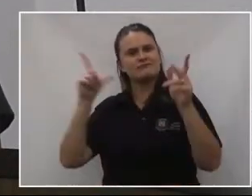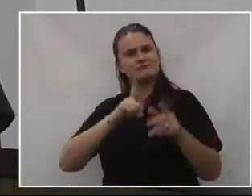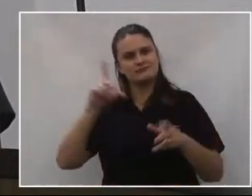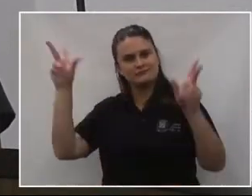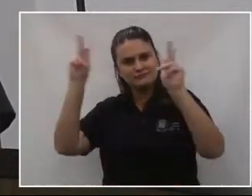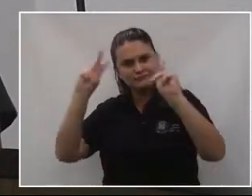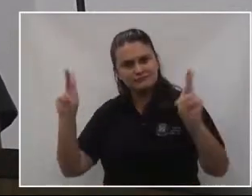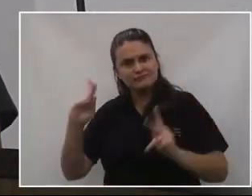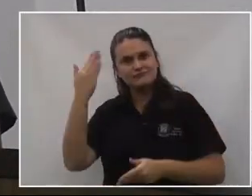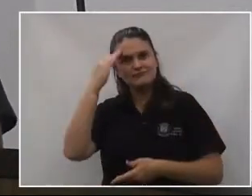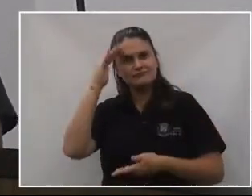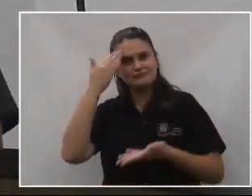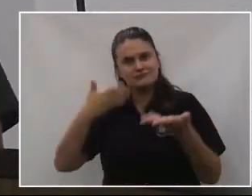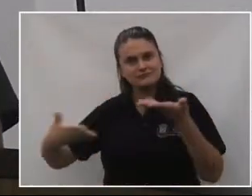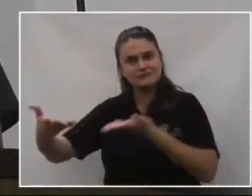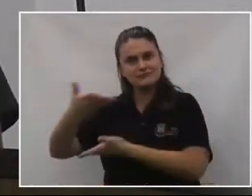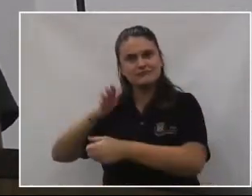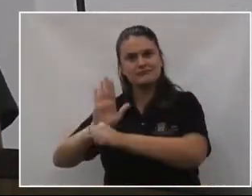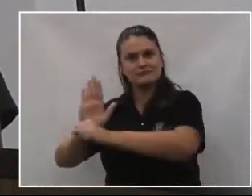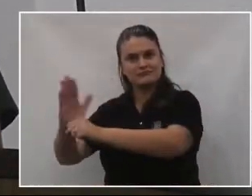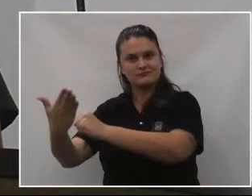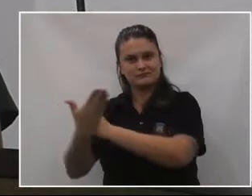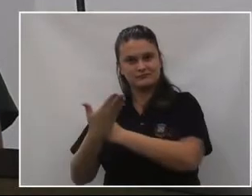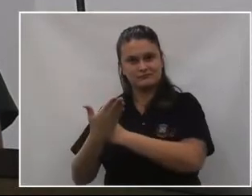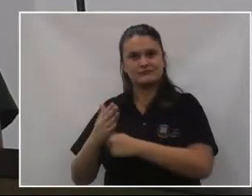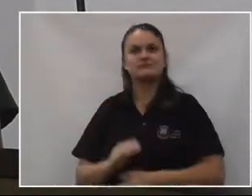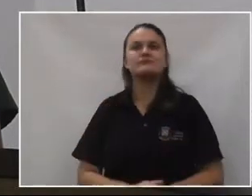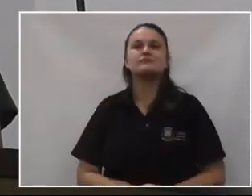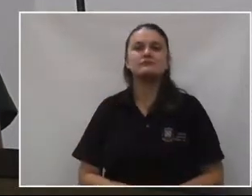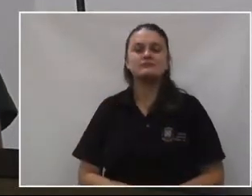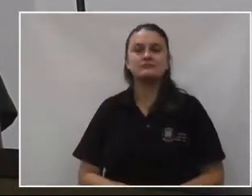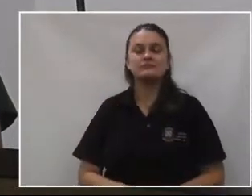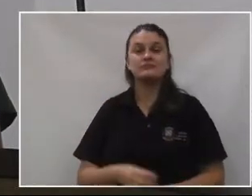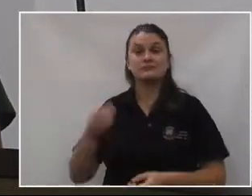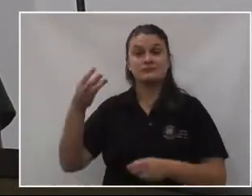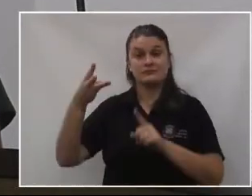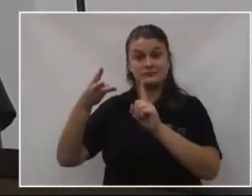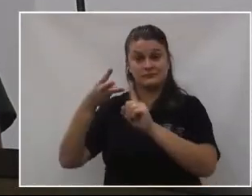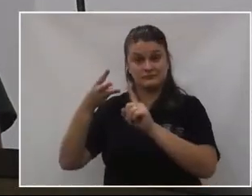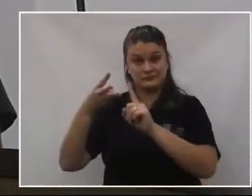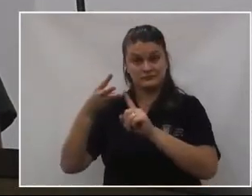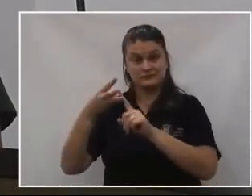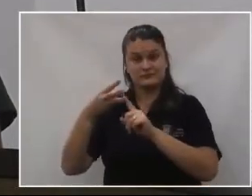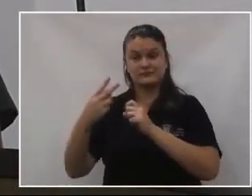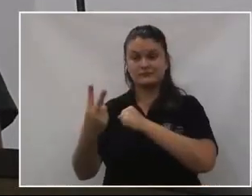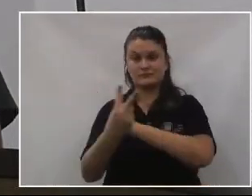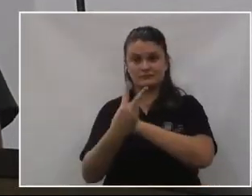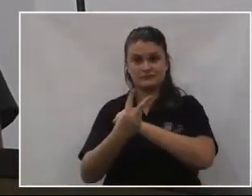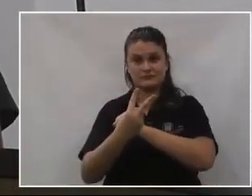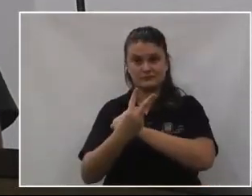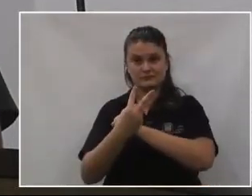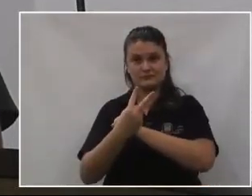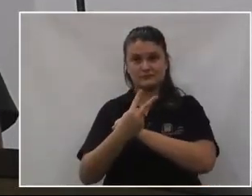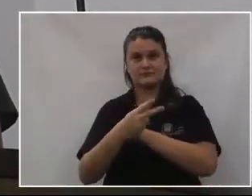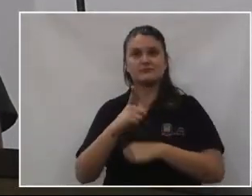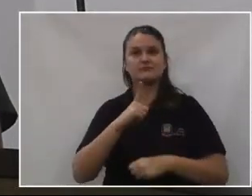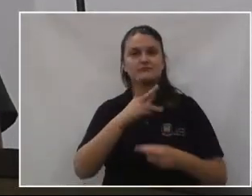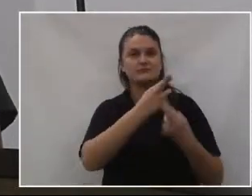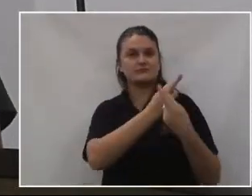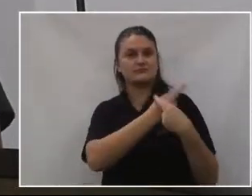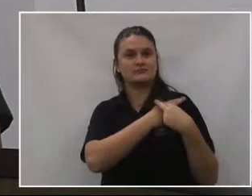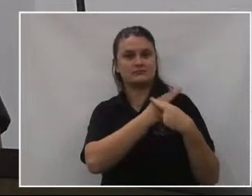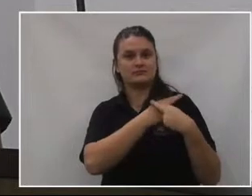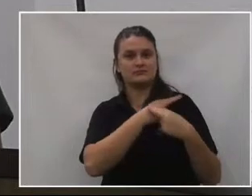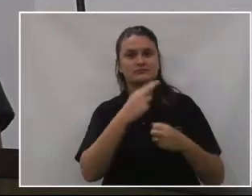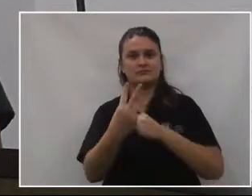compreensão e cooperação local. Deveres para consigo mesmo, responsabilidade